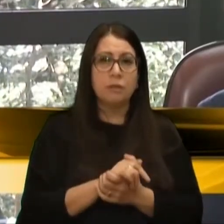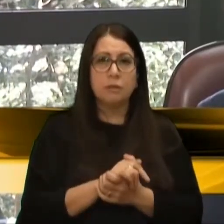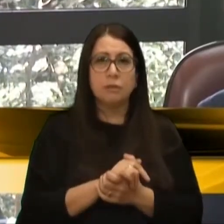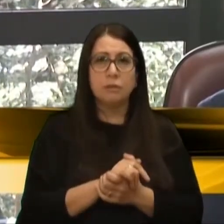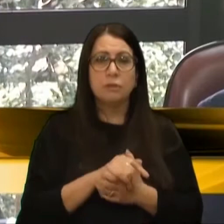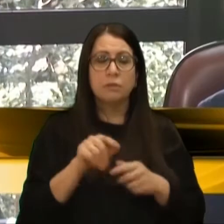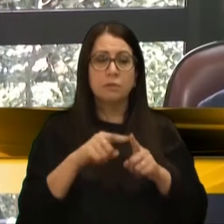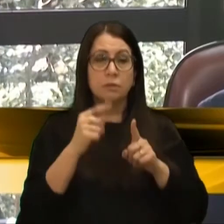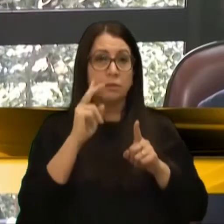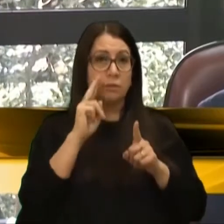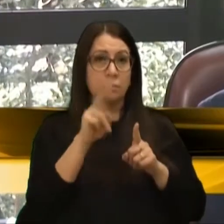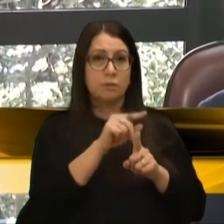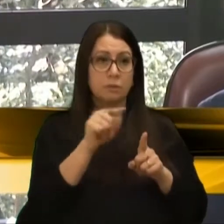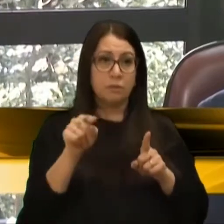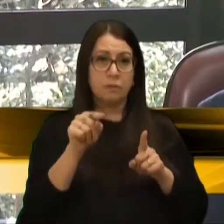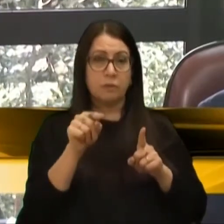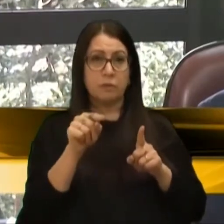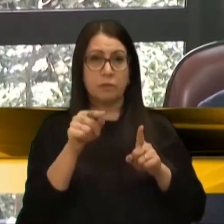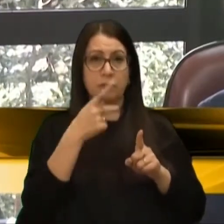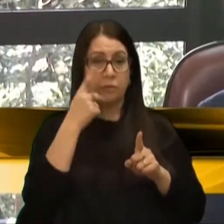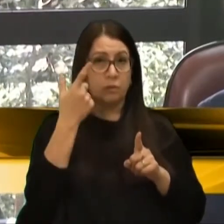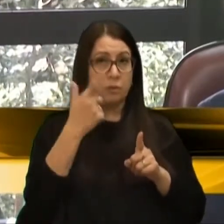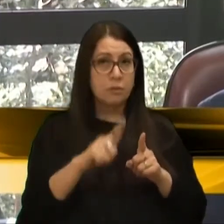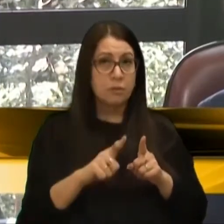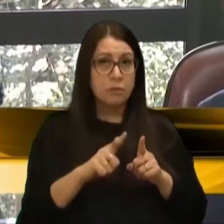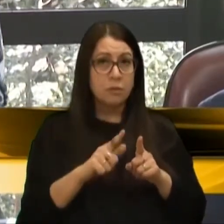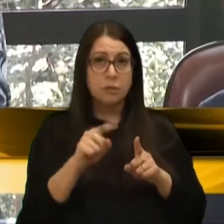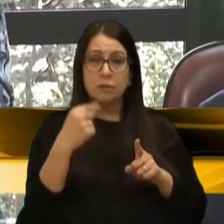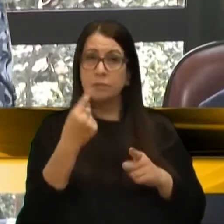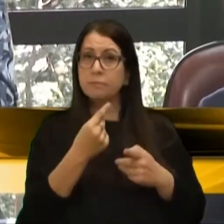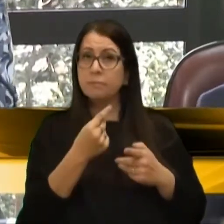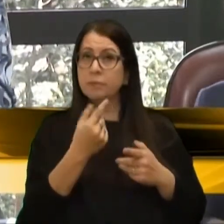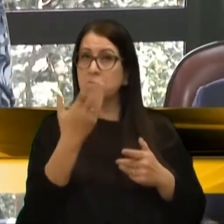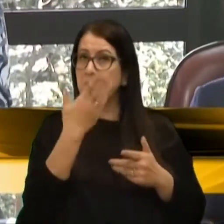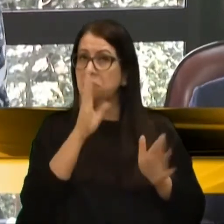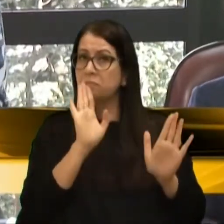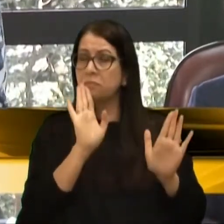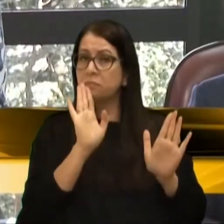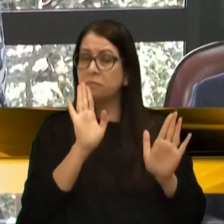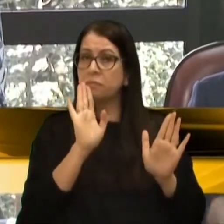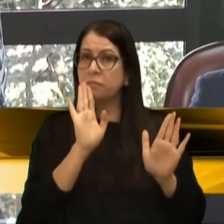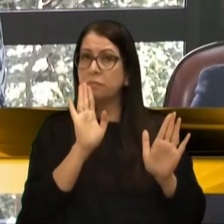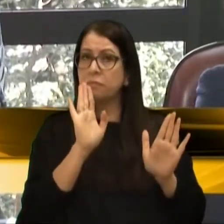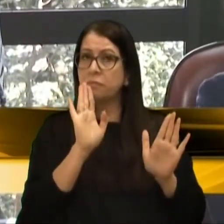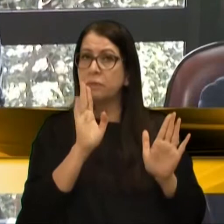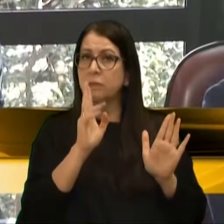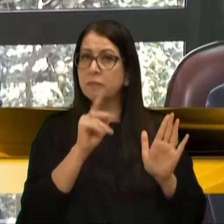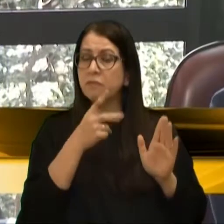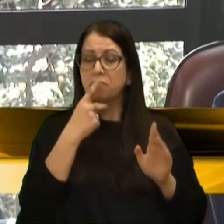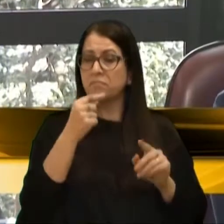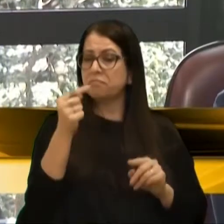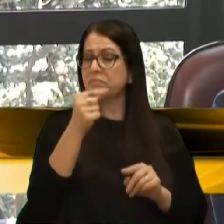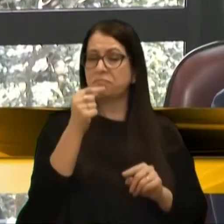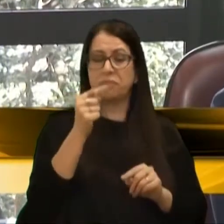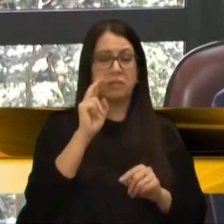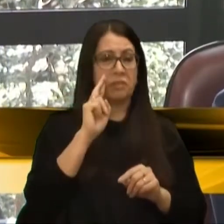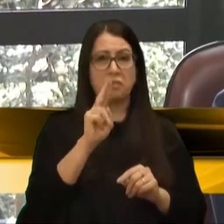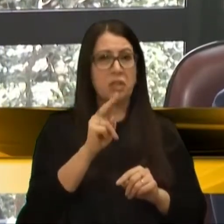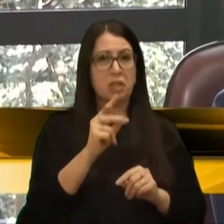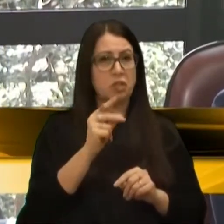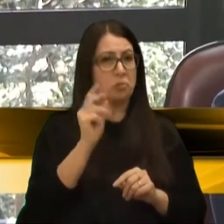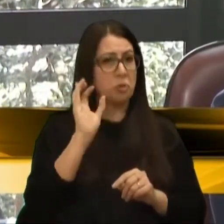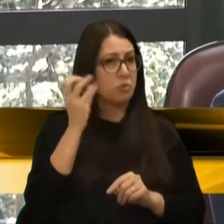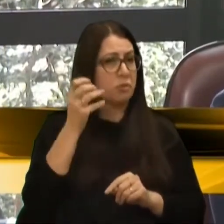Eu vejo, e repito aqui, que eu não vejo, não quero aqui ser pessimista, mas não vejo uma luz no final do túnel,